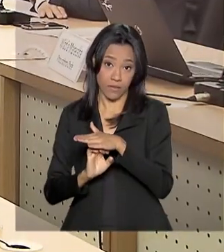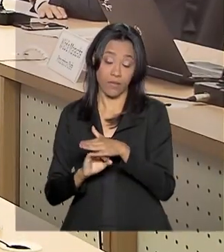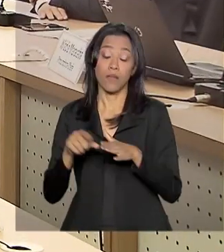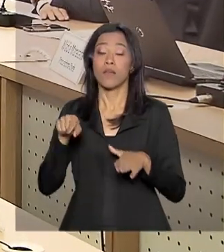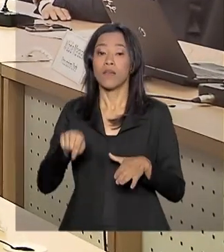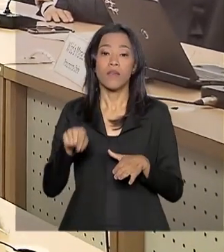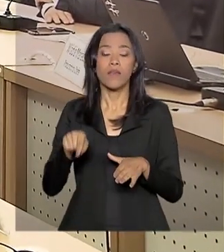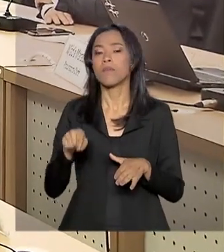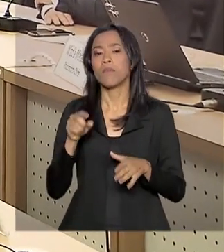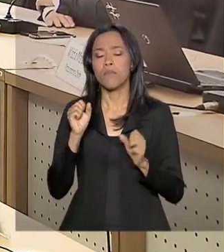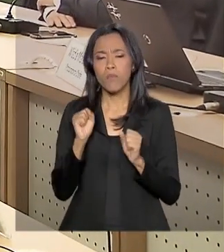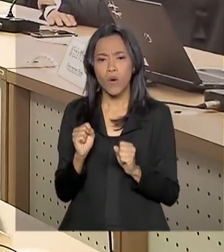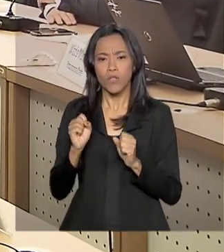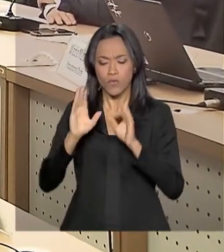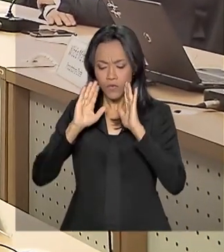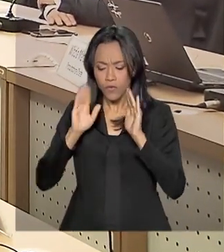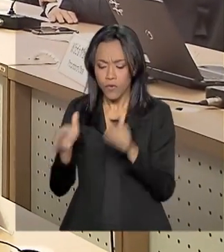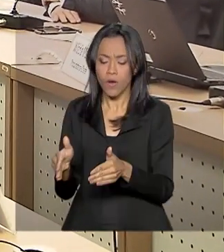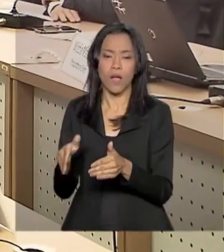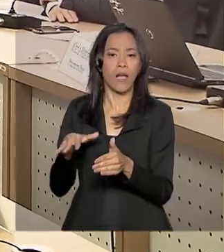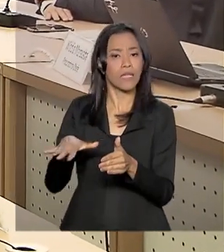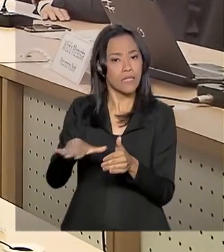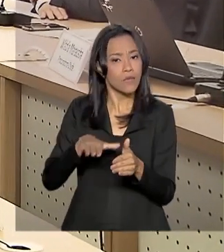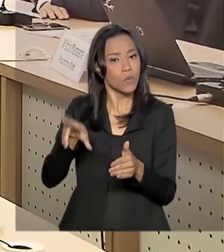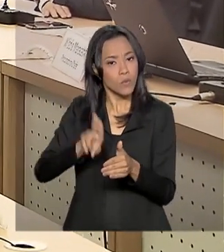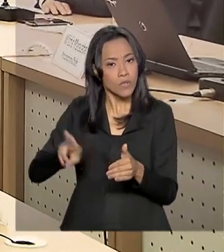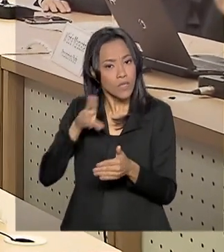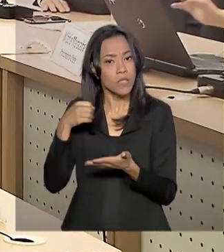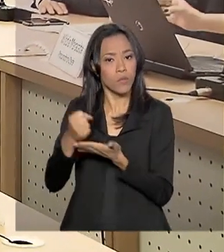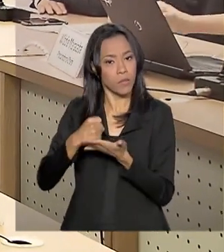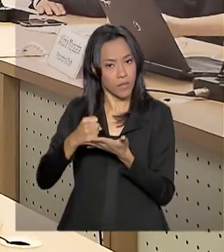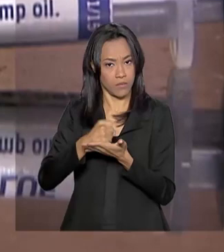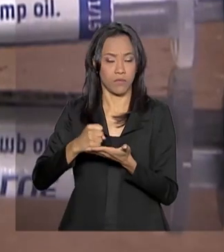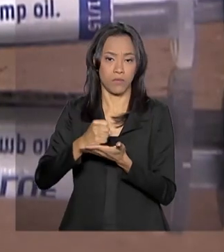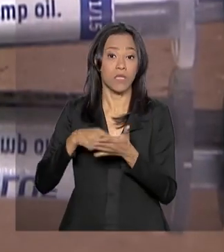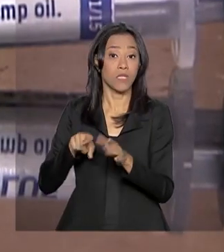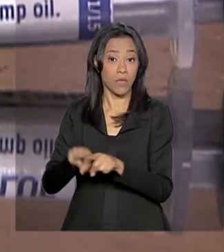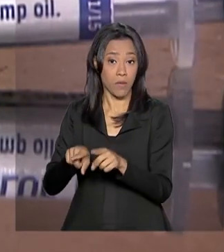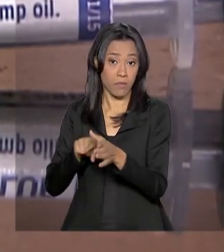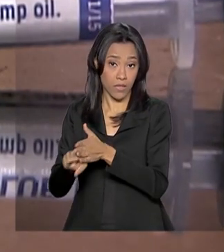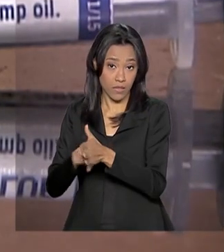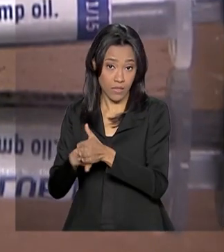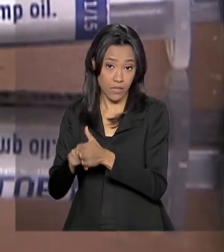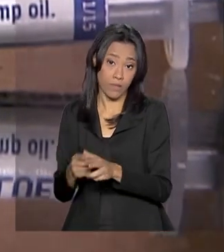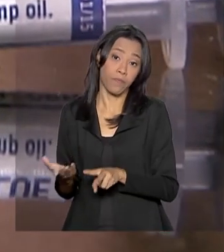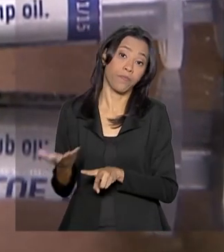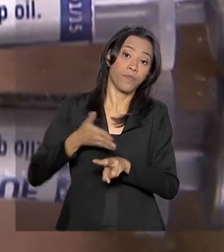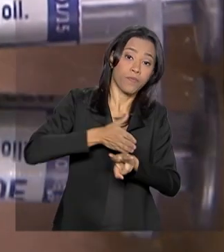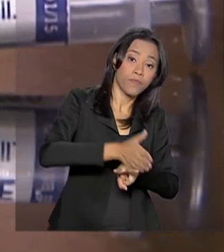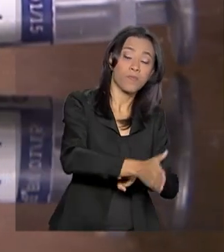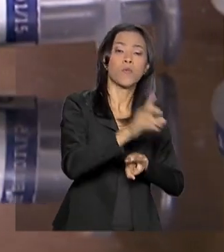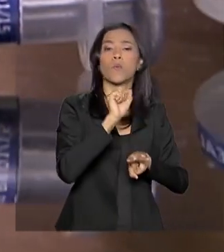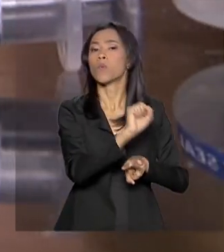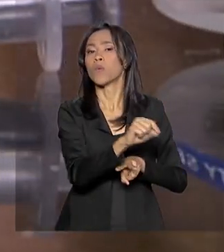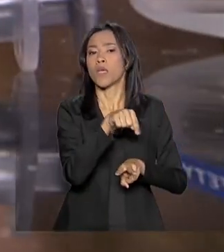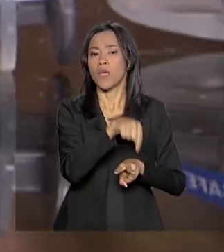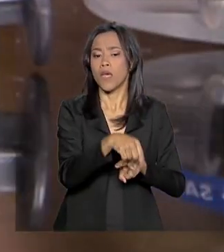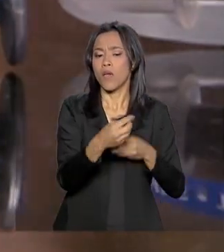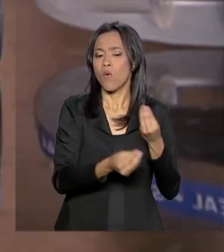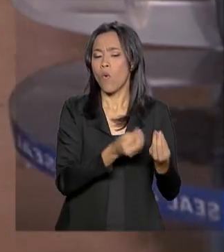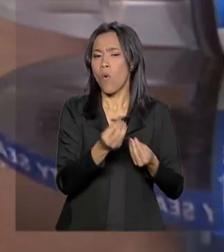única e exclusivamente para fins medicinais e científicos. A segunda consulta pública traz os